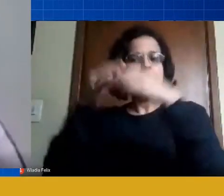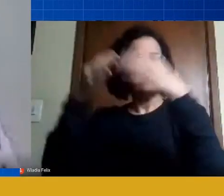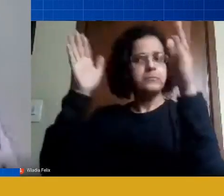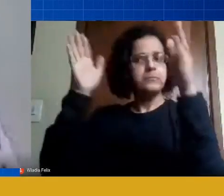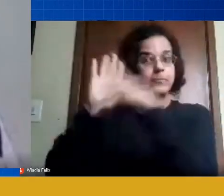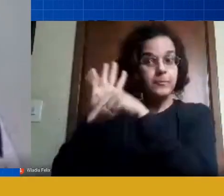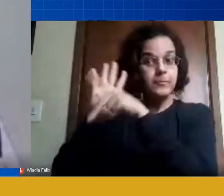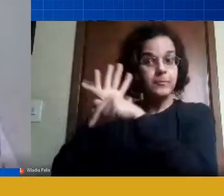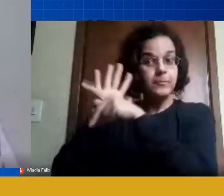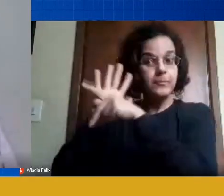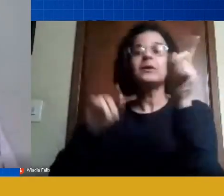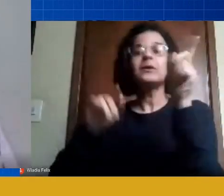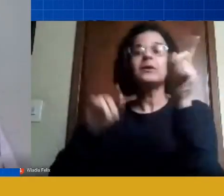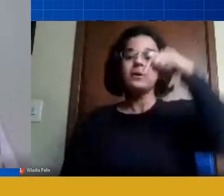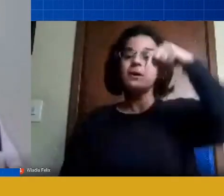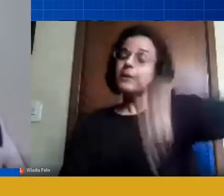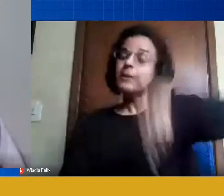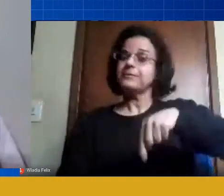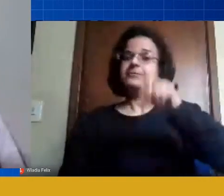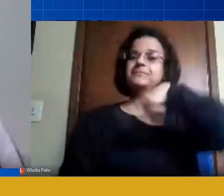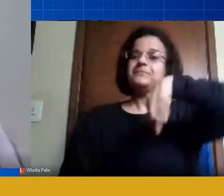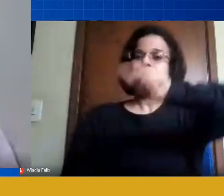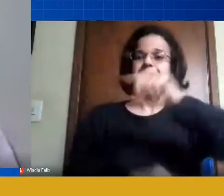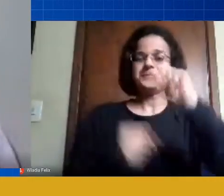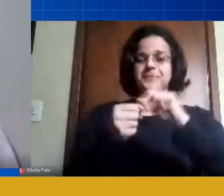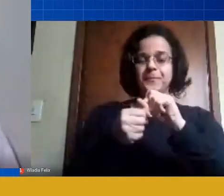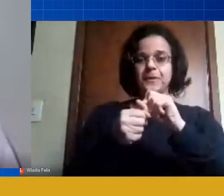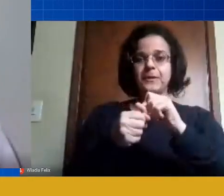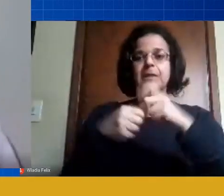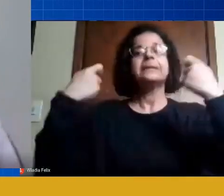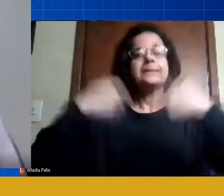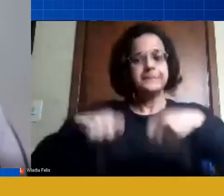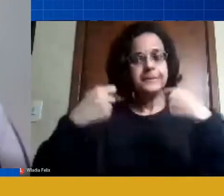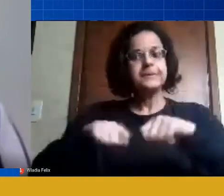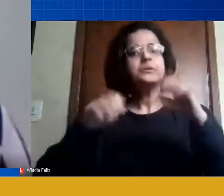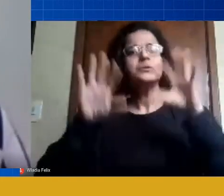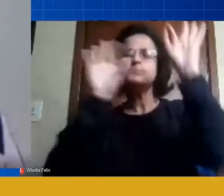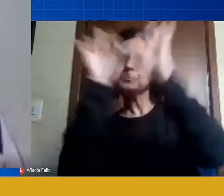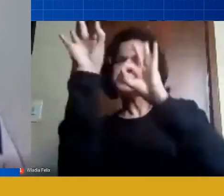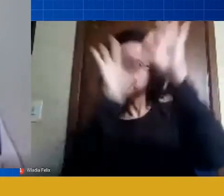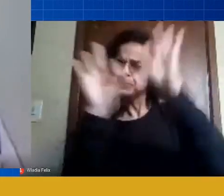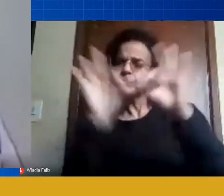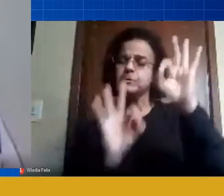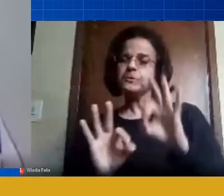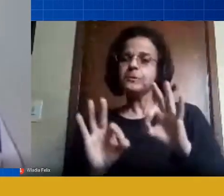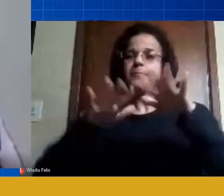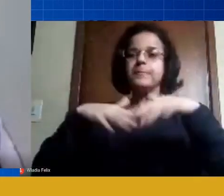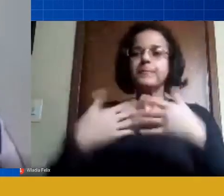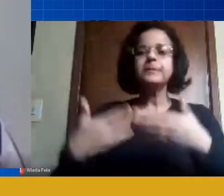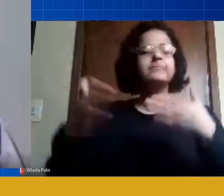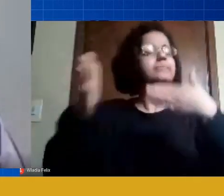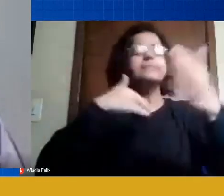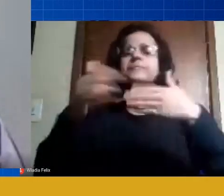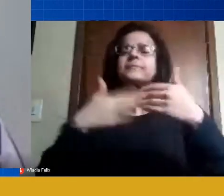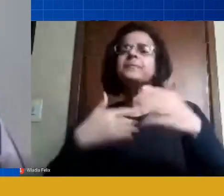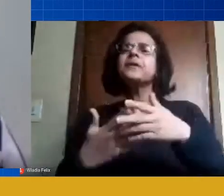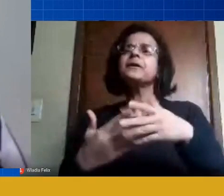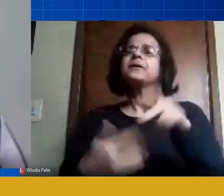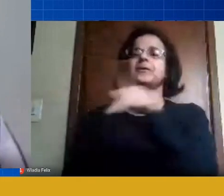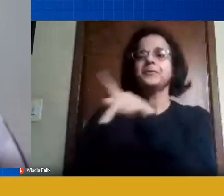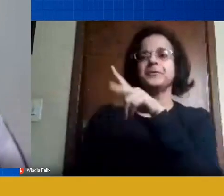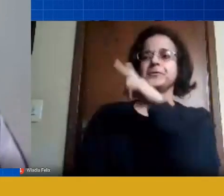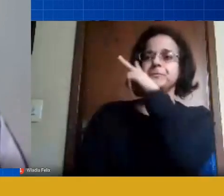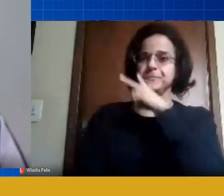distância e não é isso que a gente está fazendo aqui precisa de toda uma formatação mas independente disso professor Vicente professor Israel